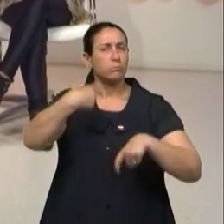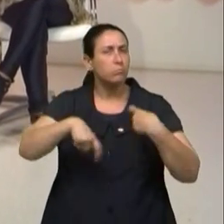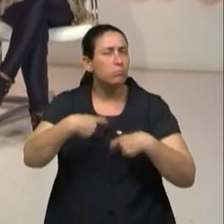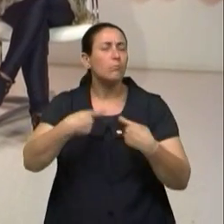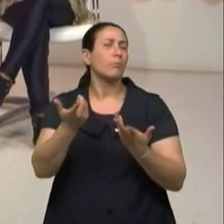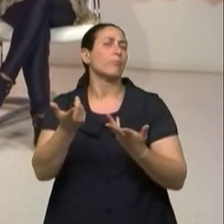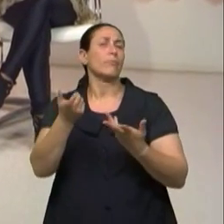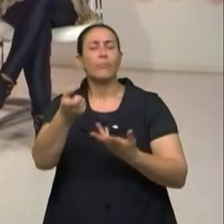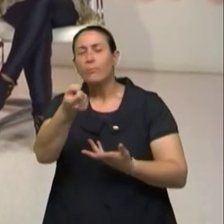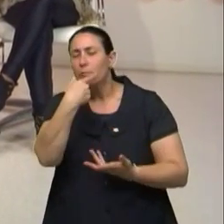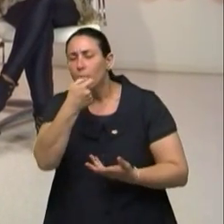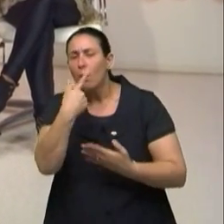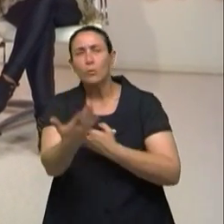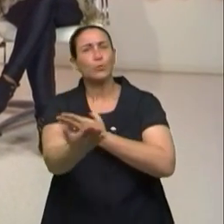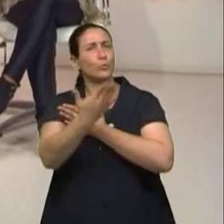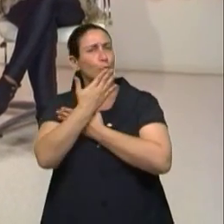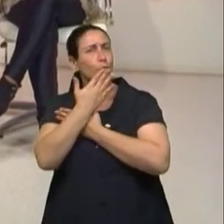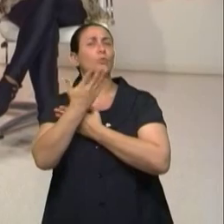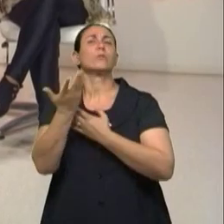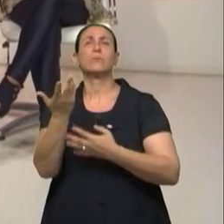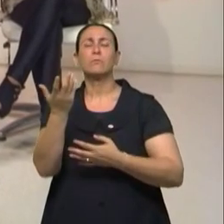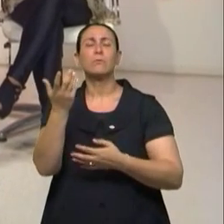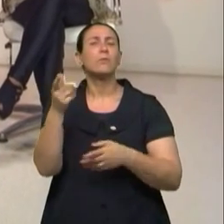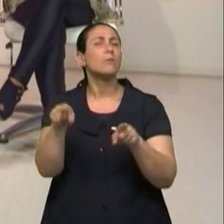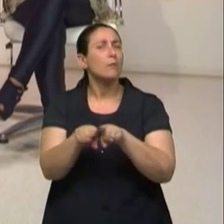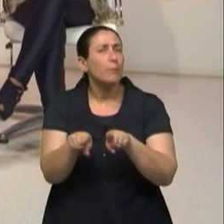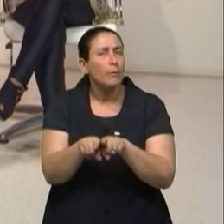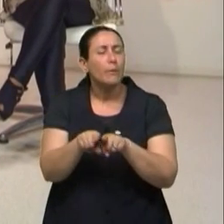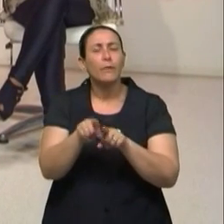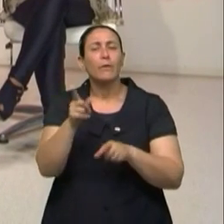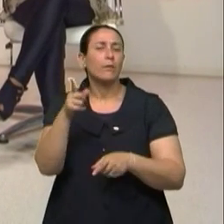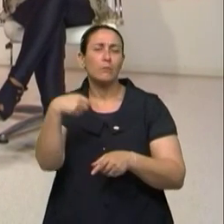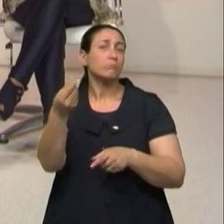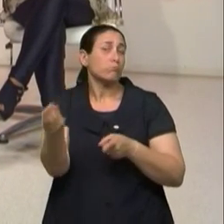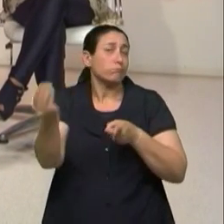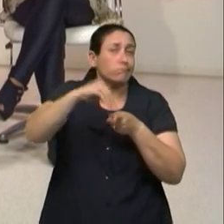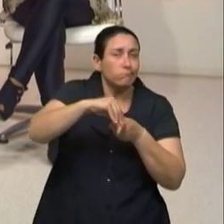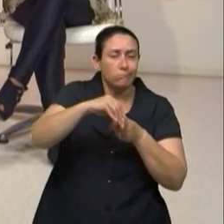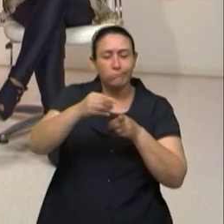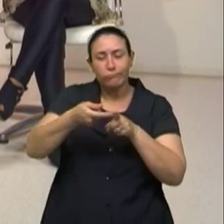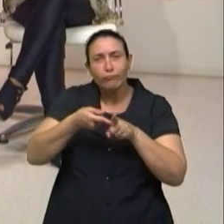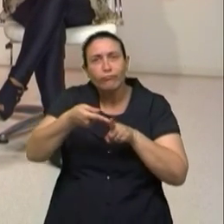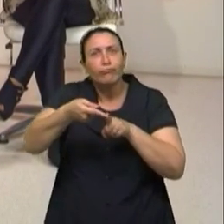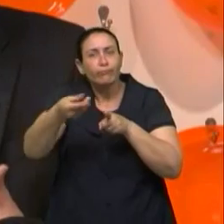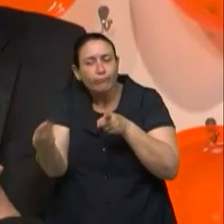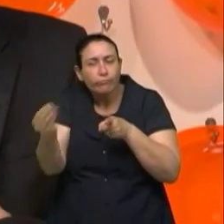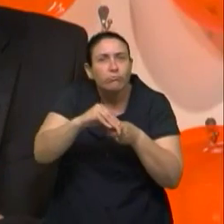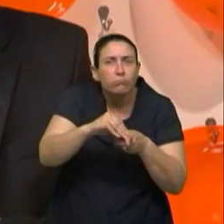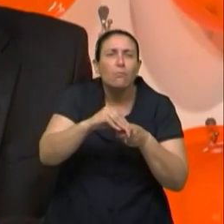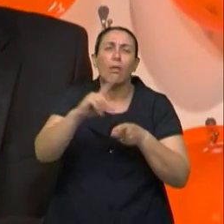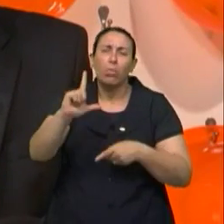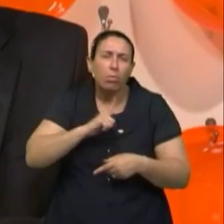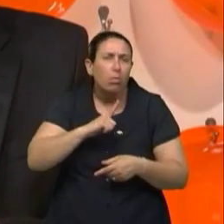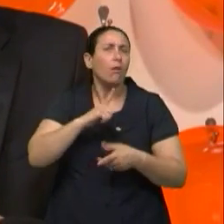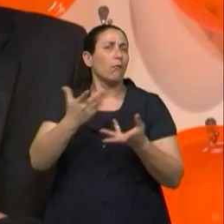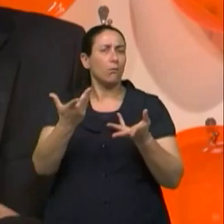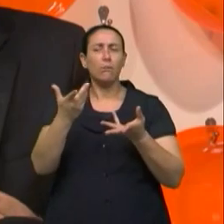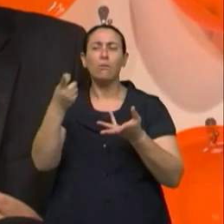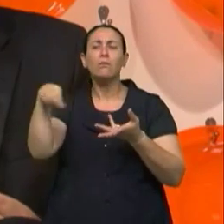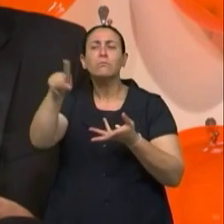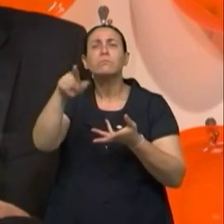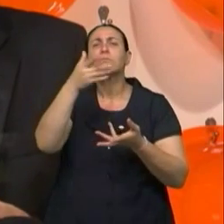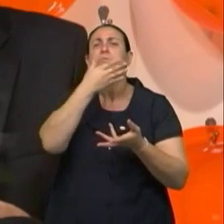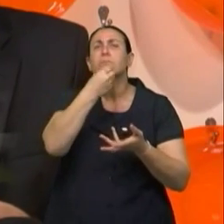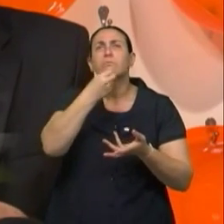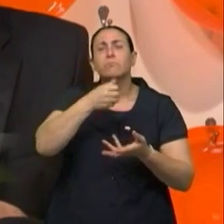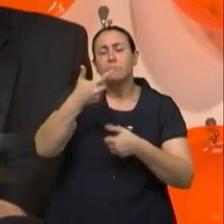métodos medicamentosos, às vezes colocação de prótese, né, pra quem tem necessidade, né, e